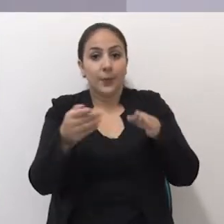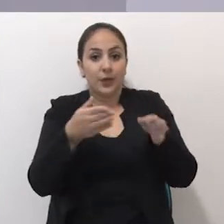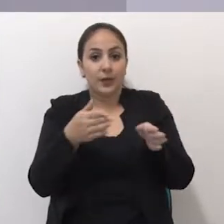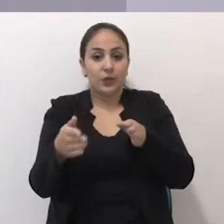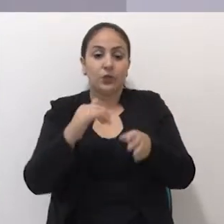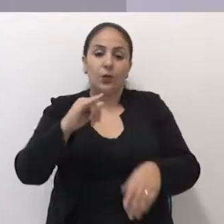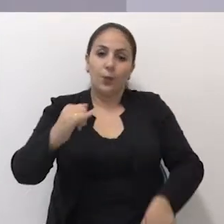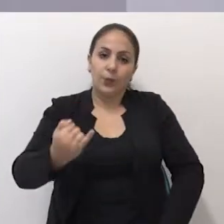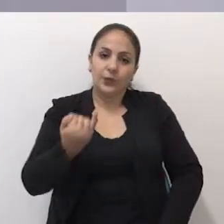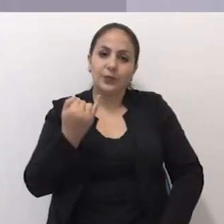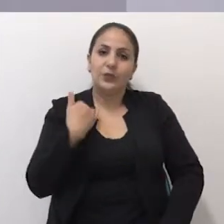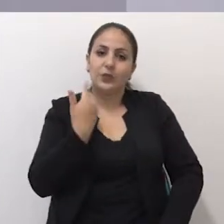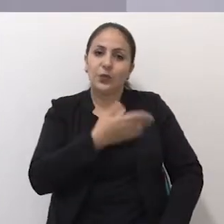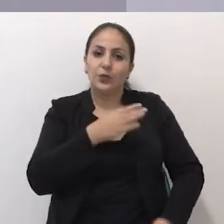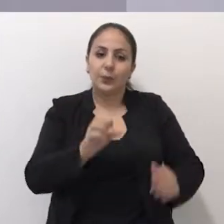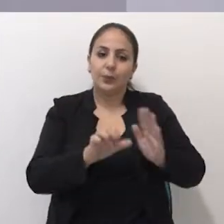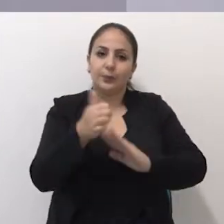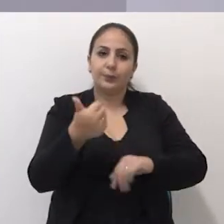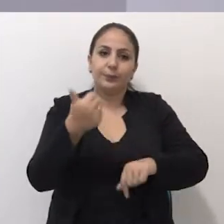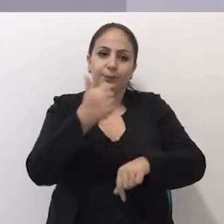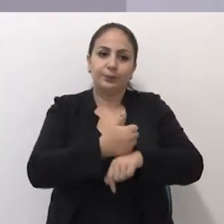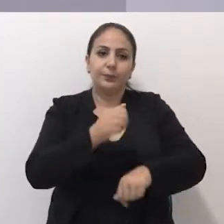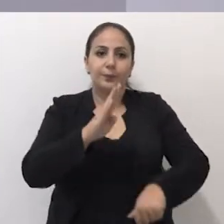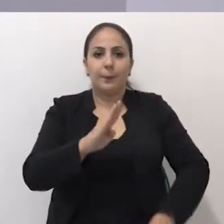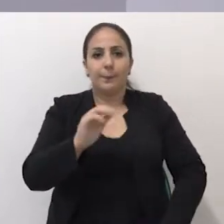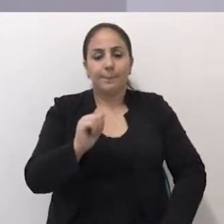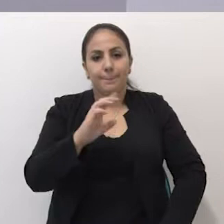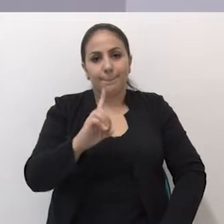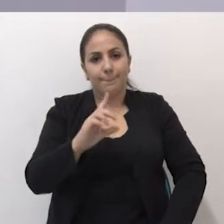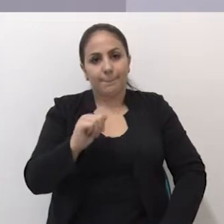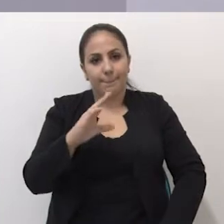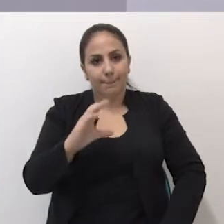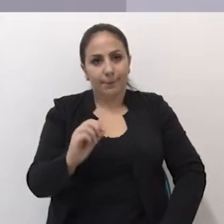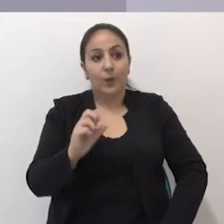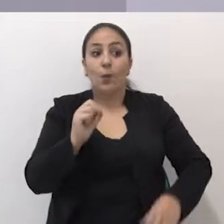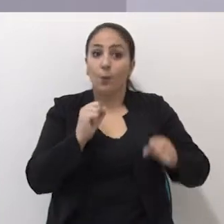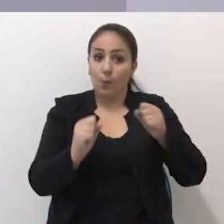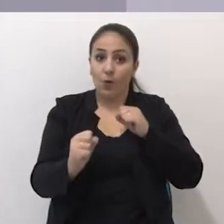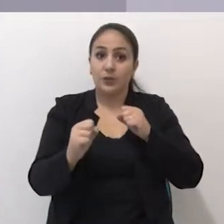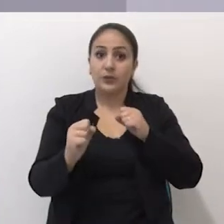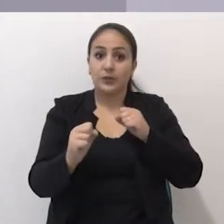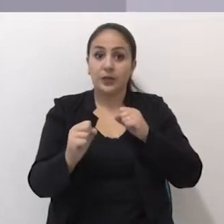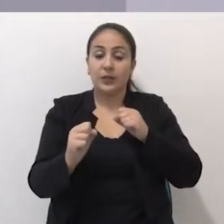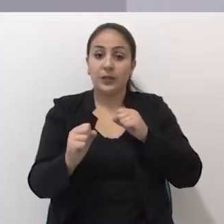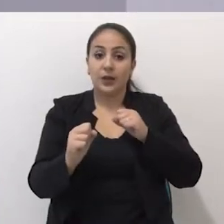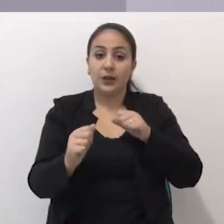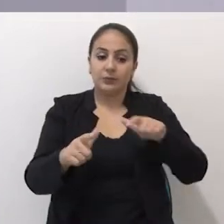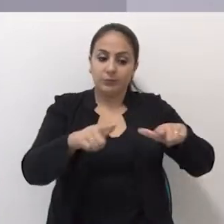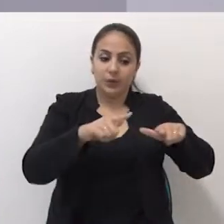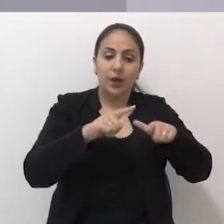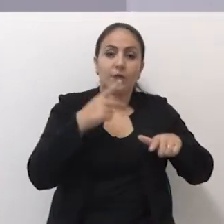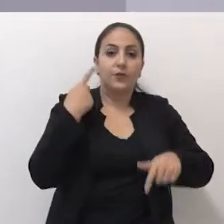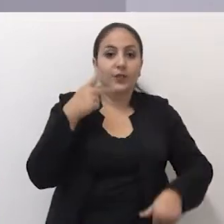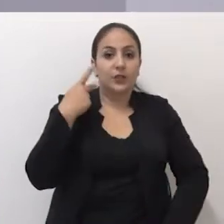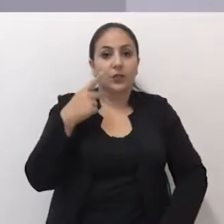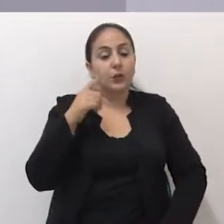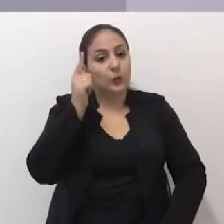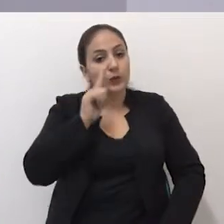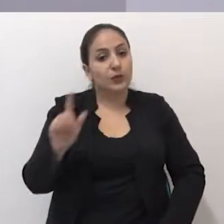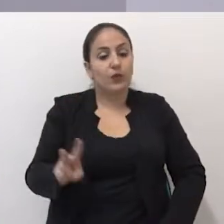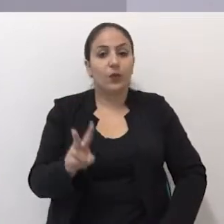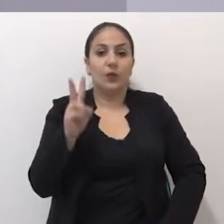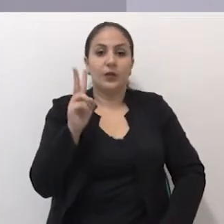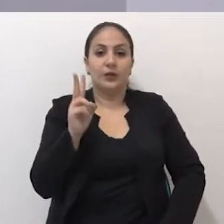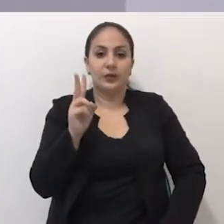legislativo, a oportunidade ao nosso primeiro suplente, o Badaco, para que possa assumir o mandato de vereador e ter essa experiência no parlamento.